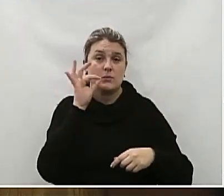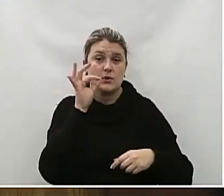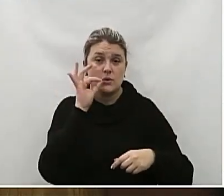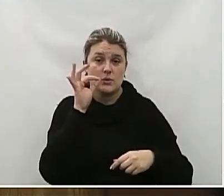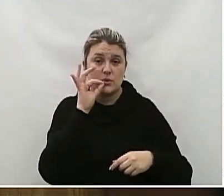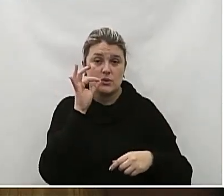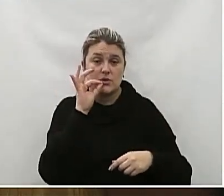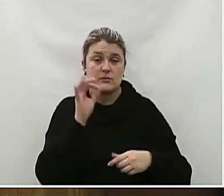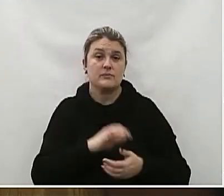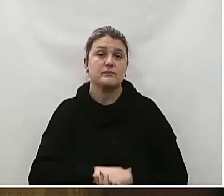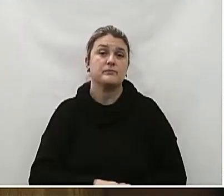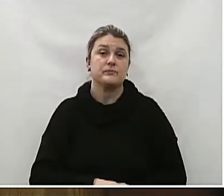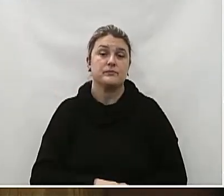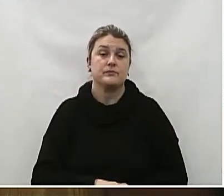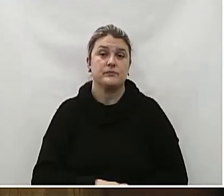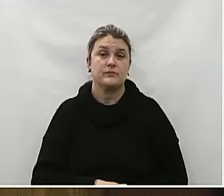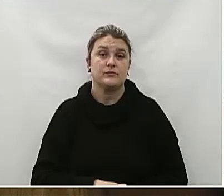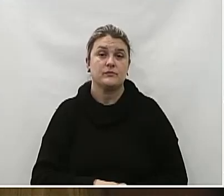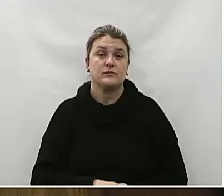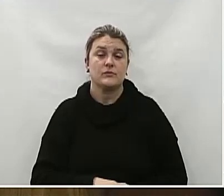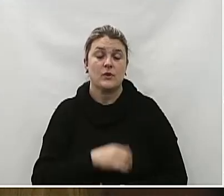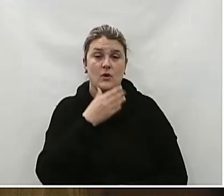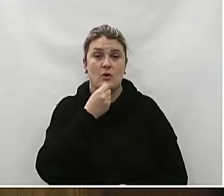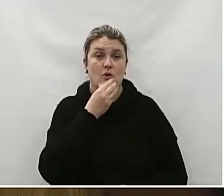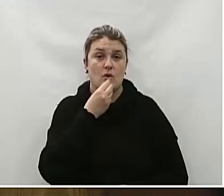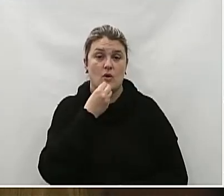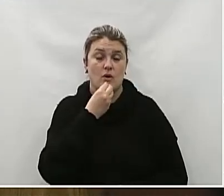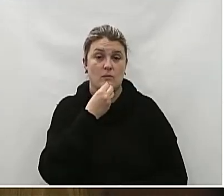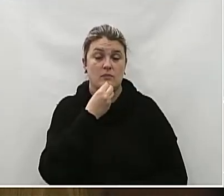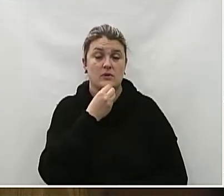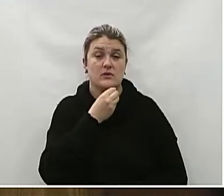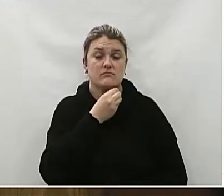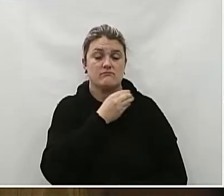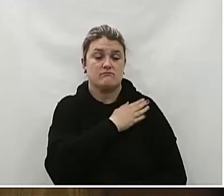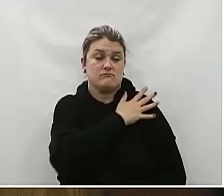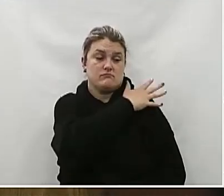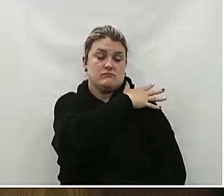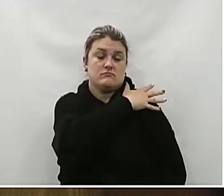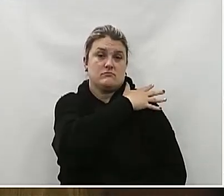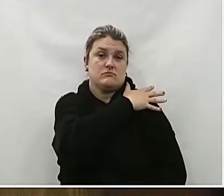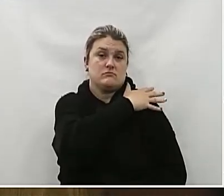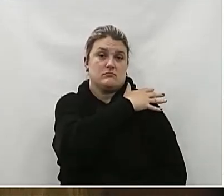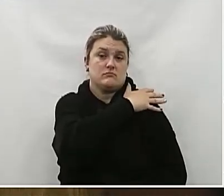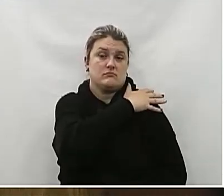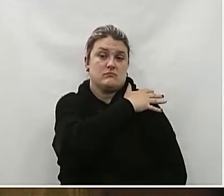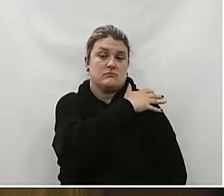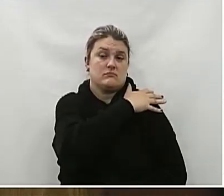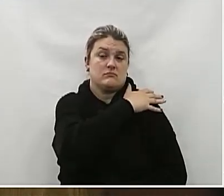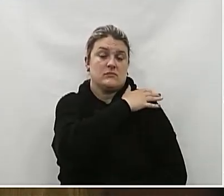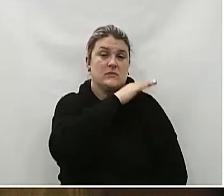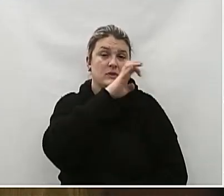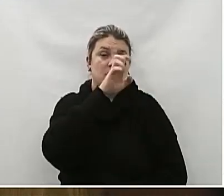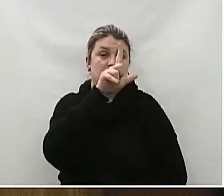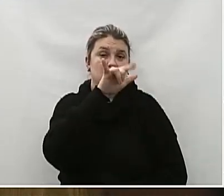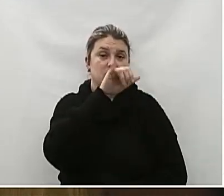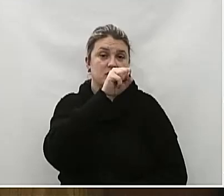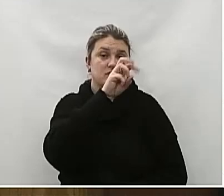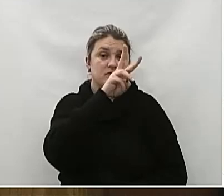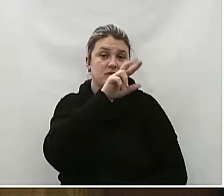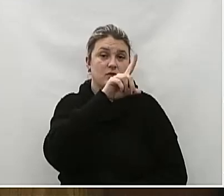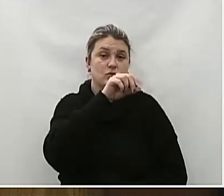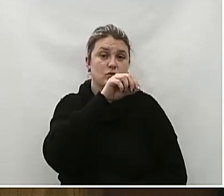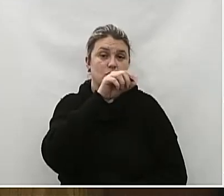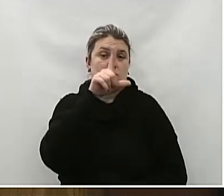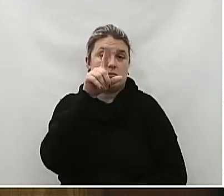De Polícia Militar O comandante Do 27º Batalhão Tenente Coronel Elisvaldo Balbino Dos Santos